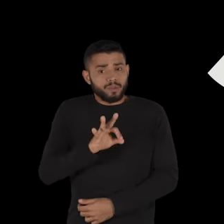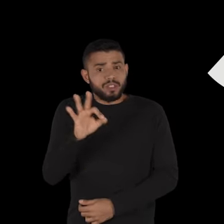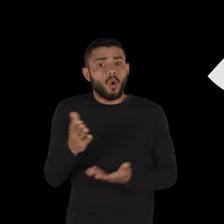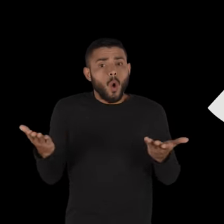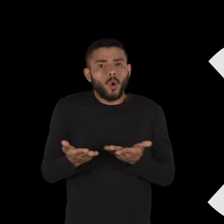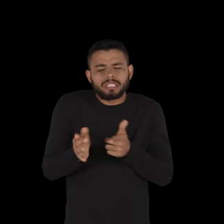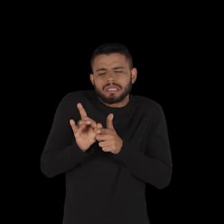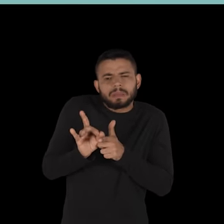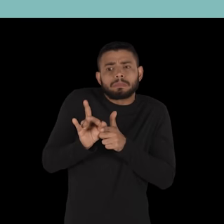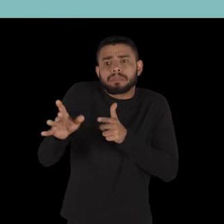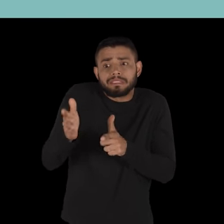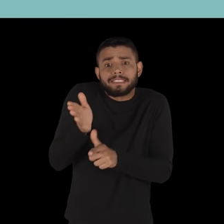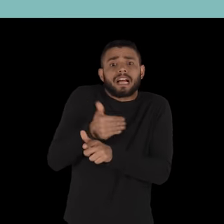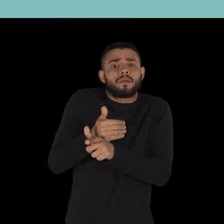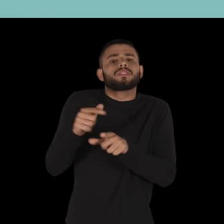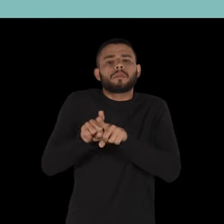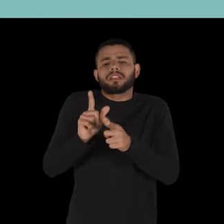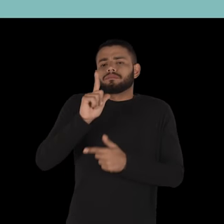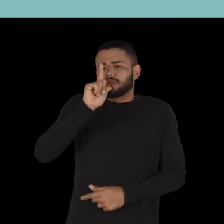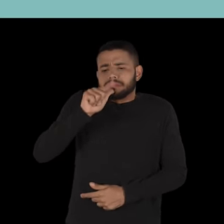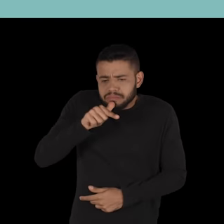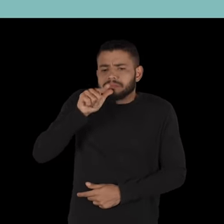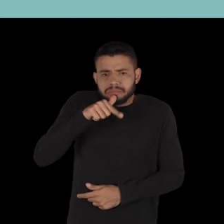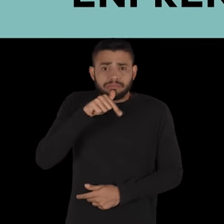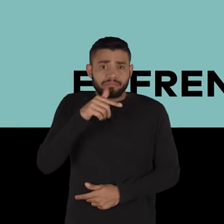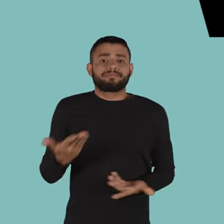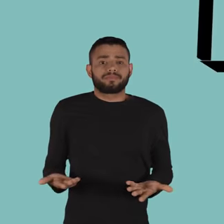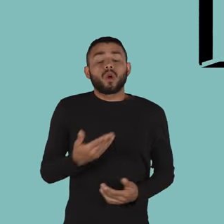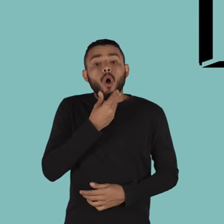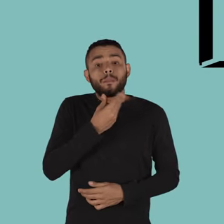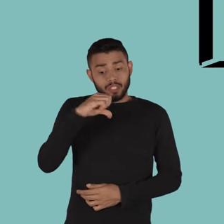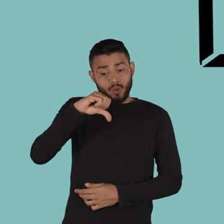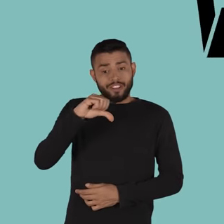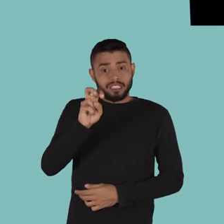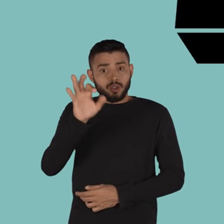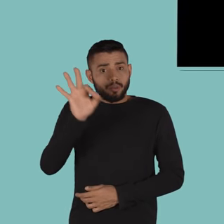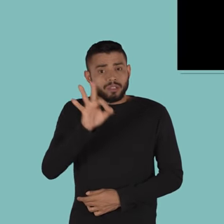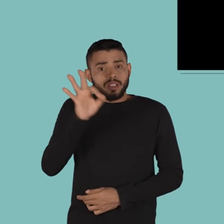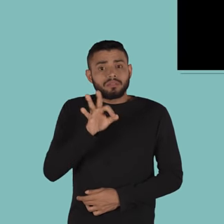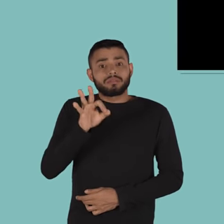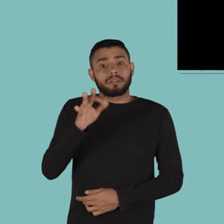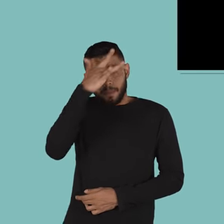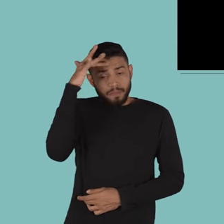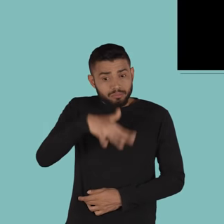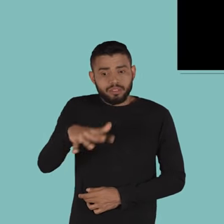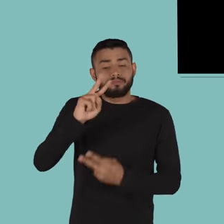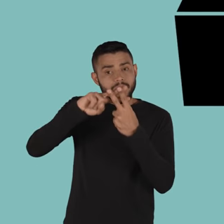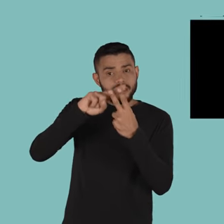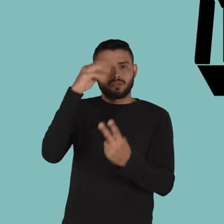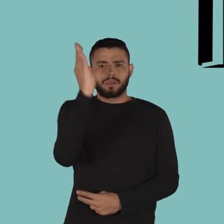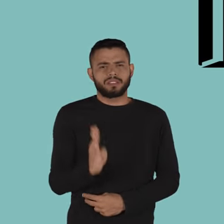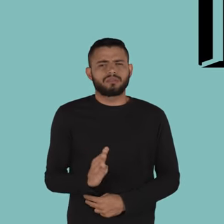% enfrentam hoje ejaculação precoce ou disfunção erétil. Homens são 95% da população prisional no Brasil,